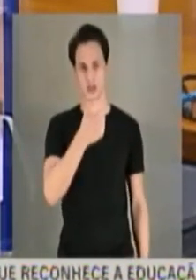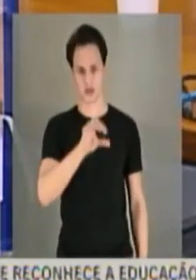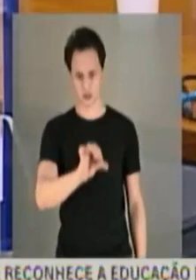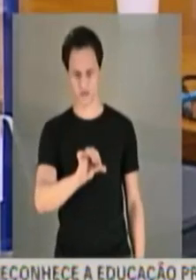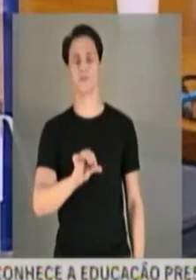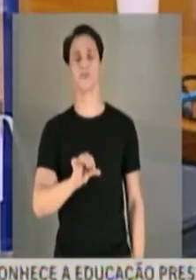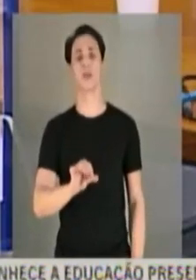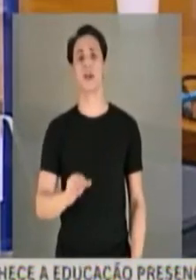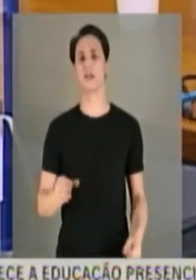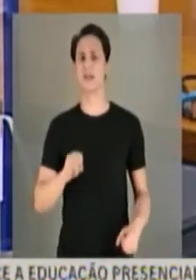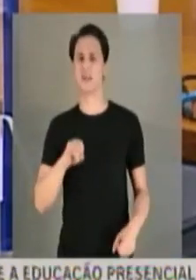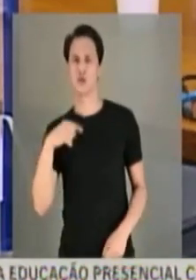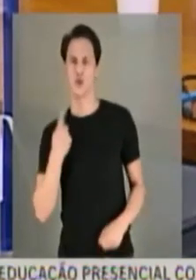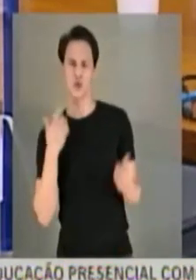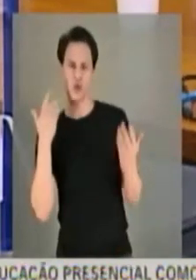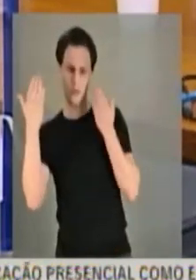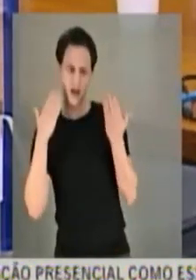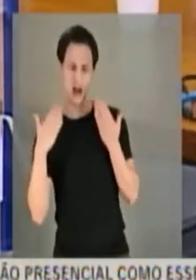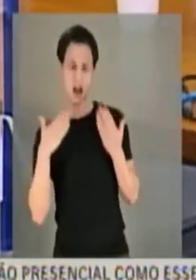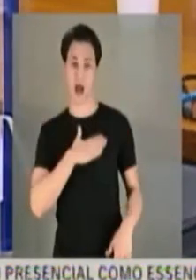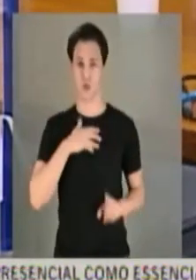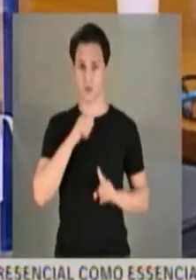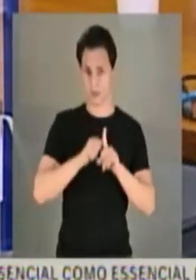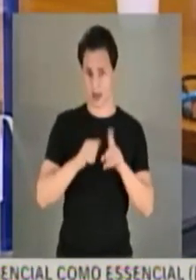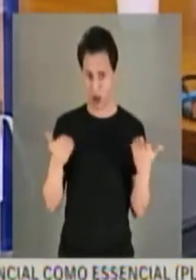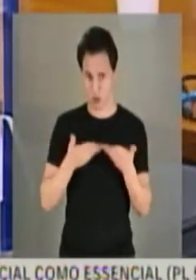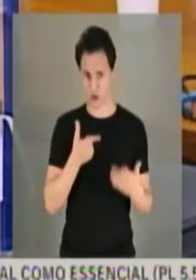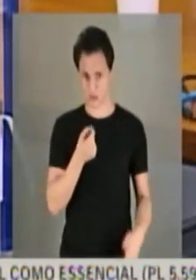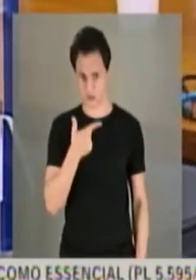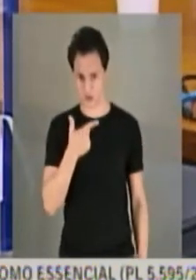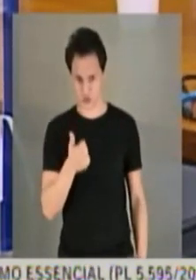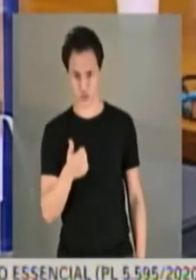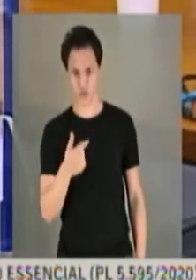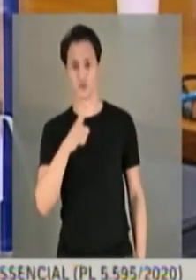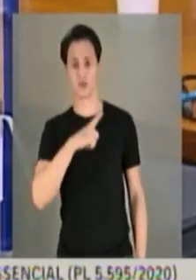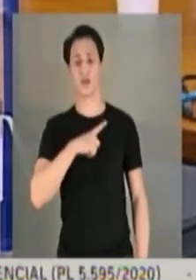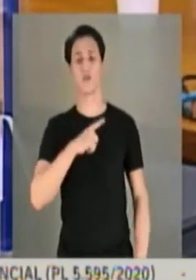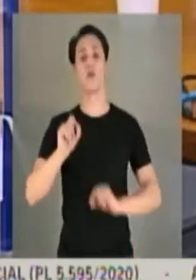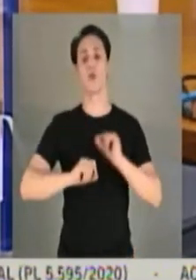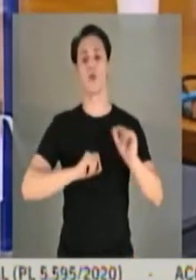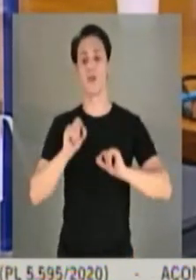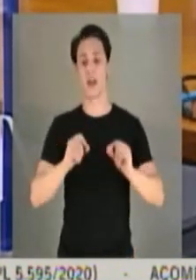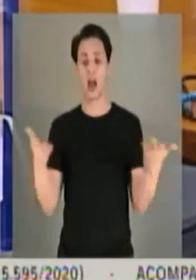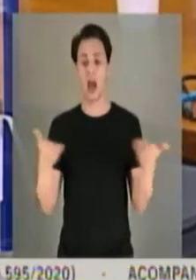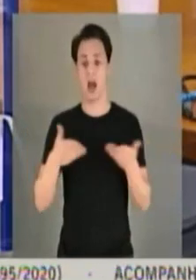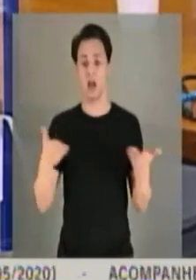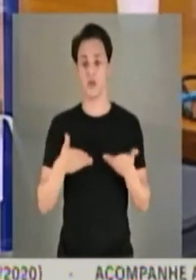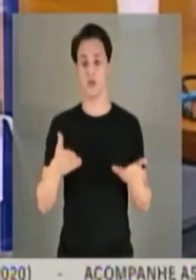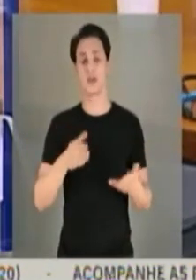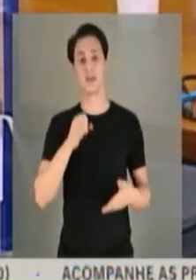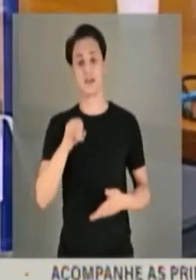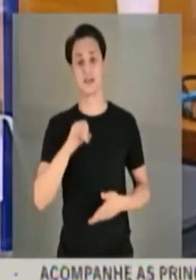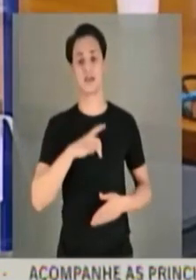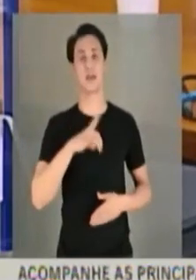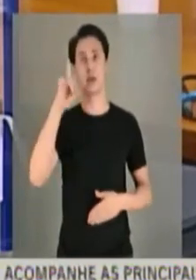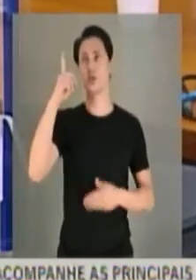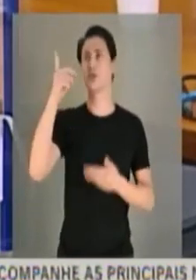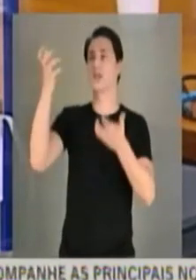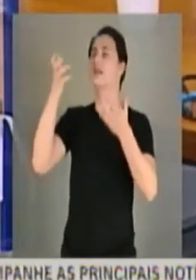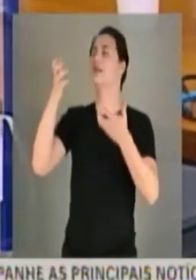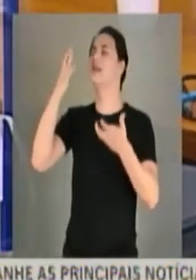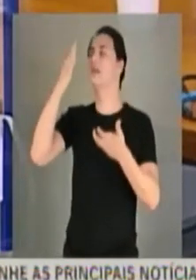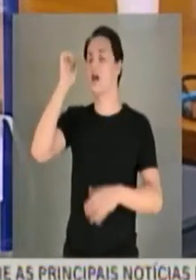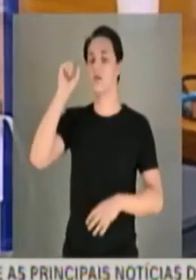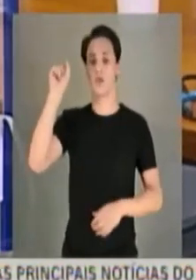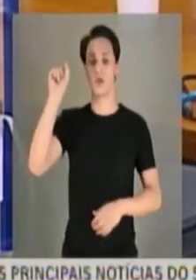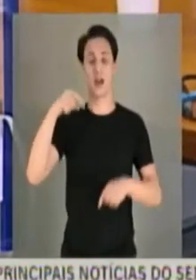esse agosto agora, no ano que a pandemia mais matou no Brasil, nesse agosto, se Deus quiser, e é o que vai se mostrar os números,